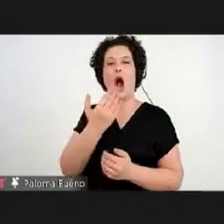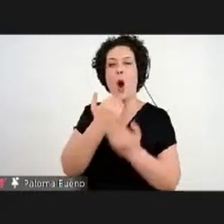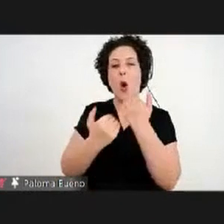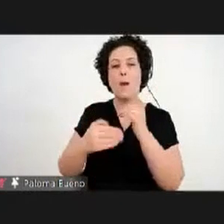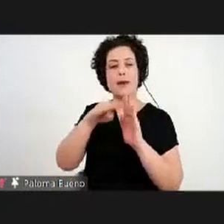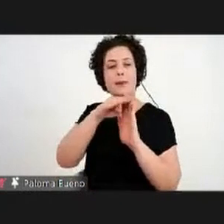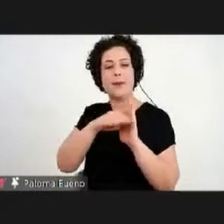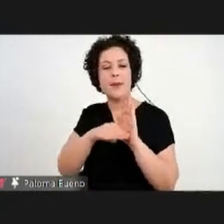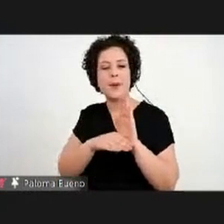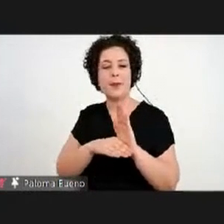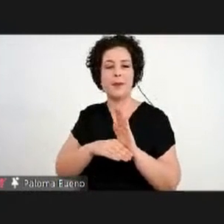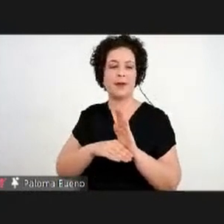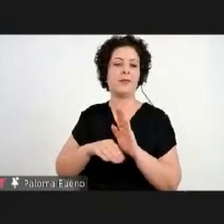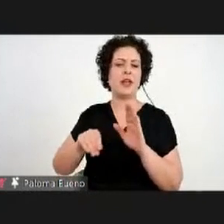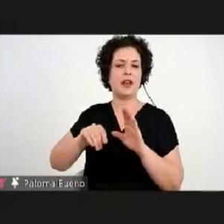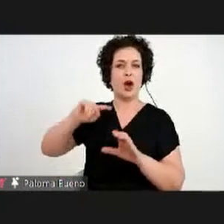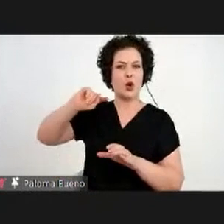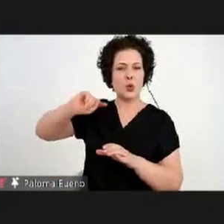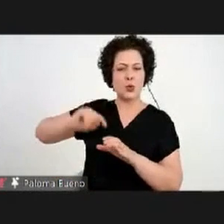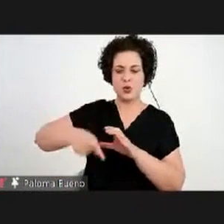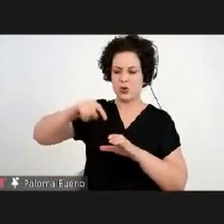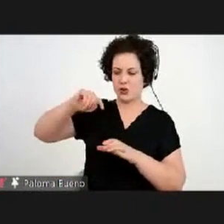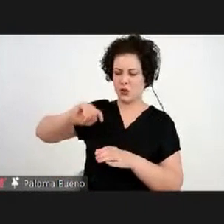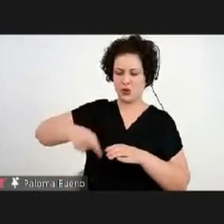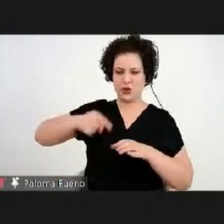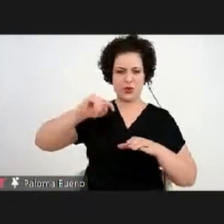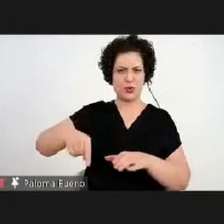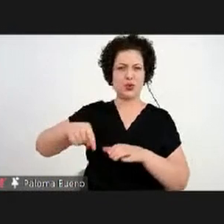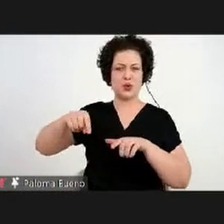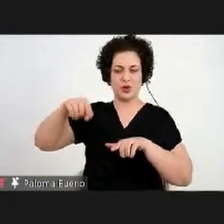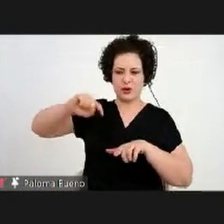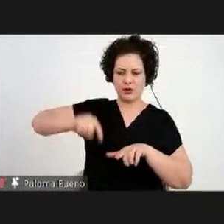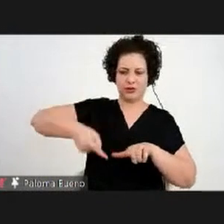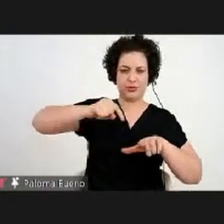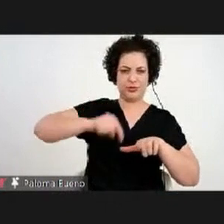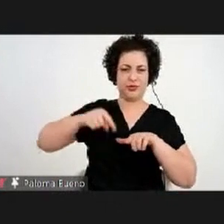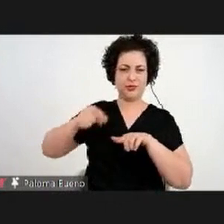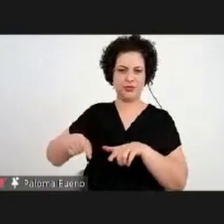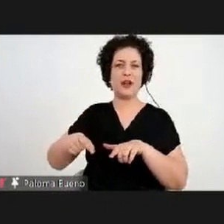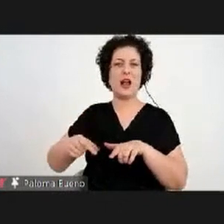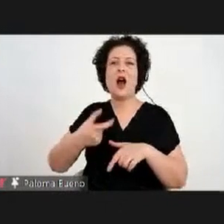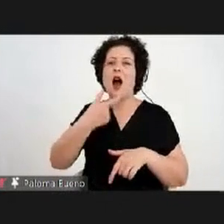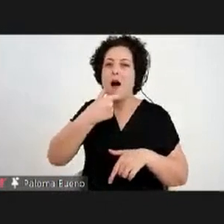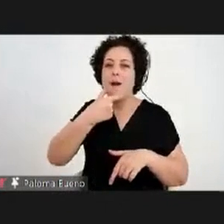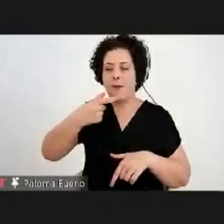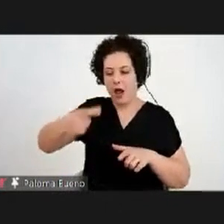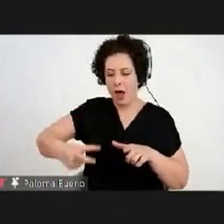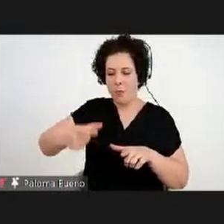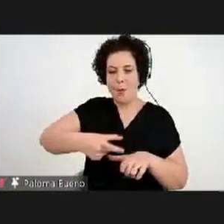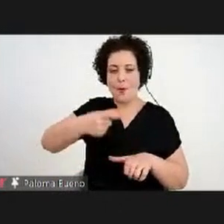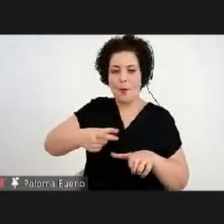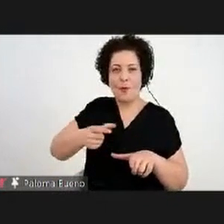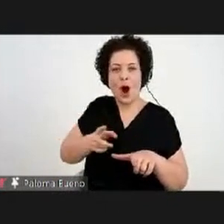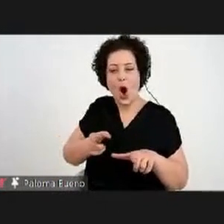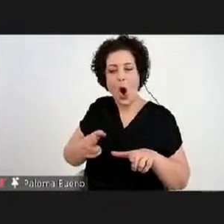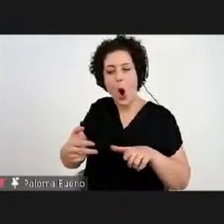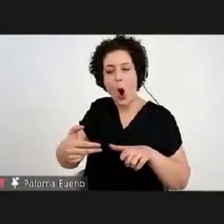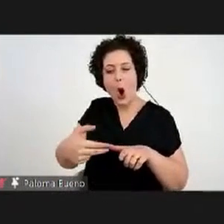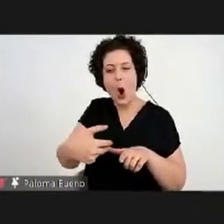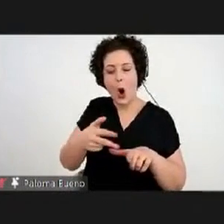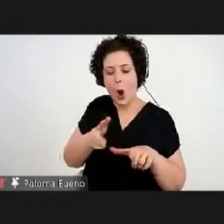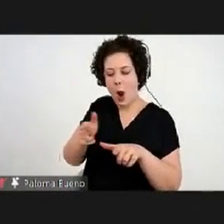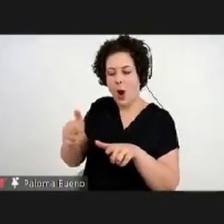furou, a artista furou, fez um corte do tamanho de bolachas, chopps, e depois ela pôs as